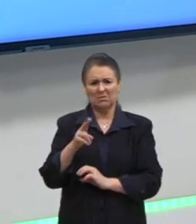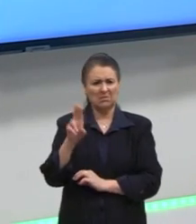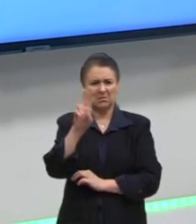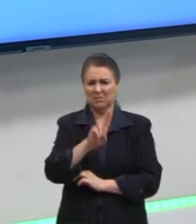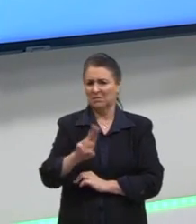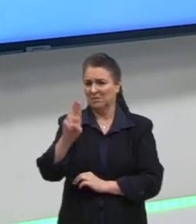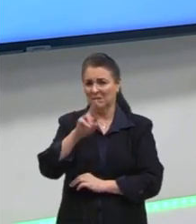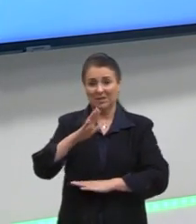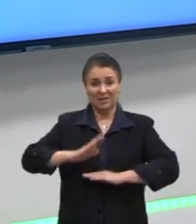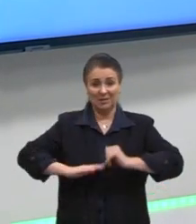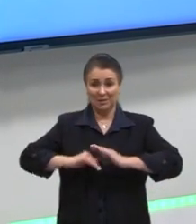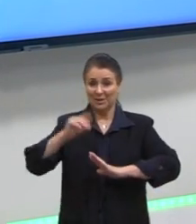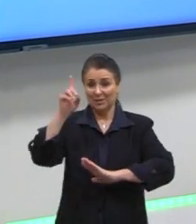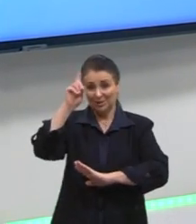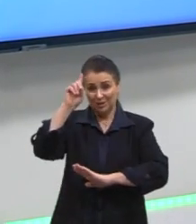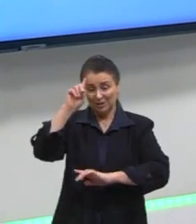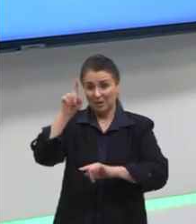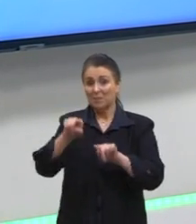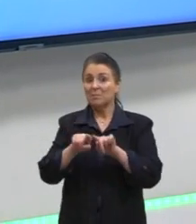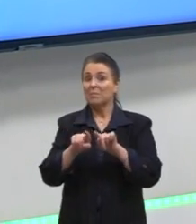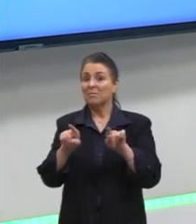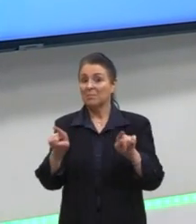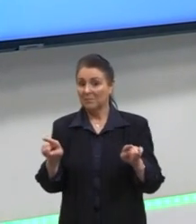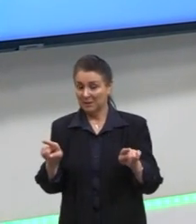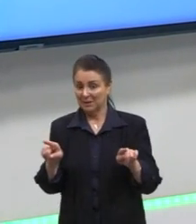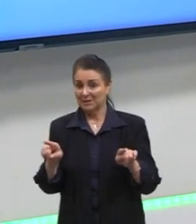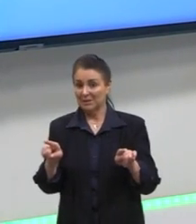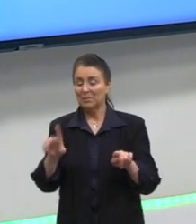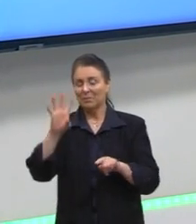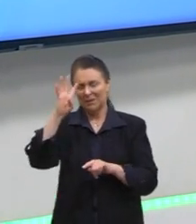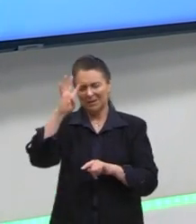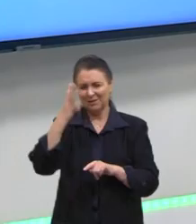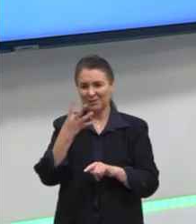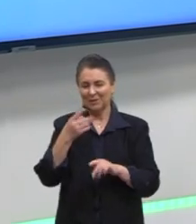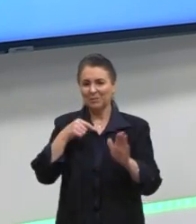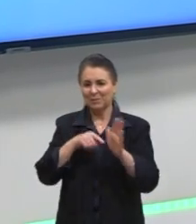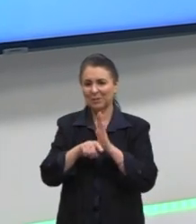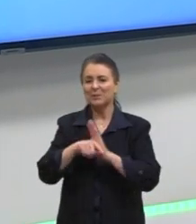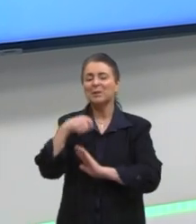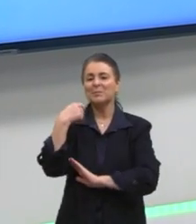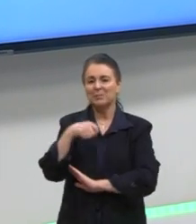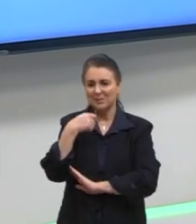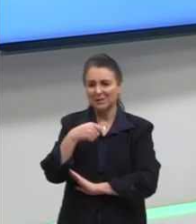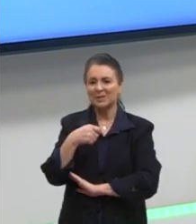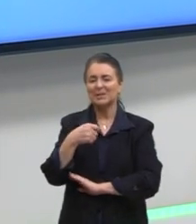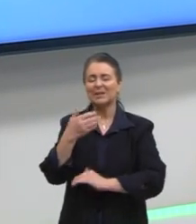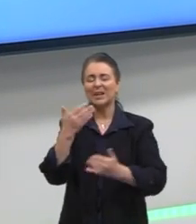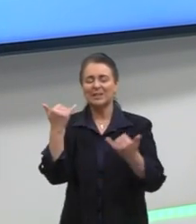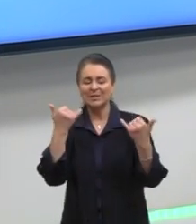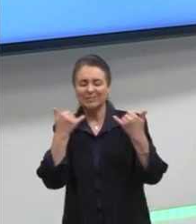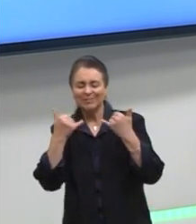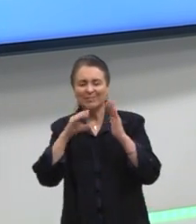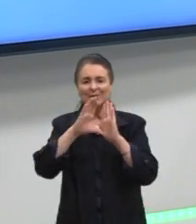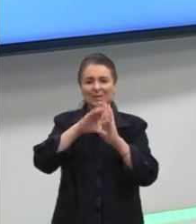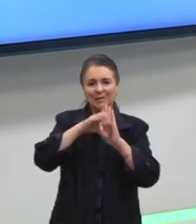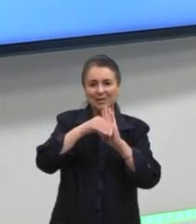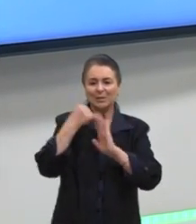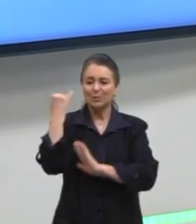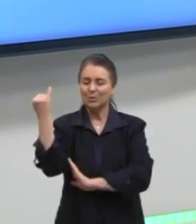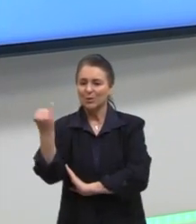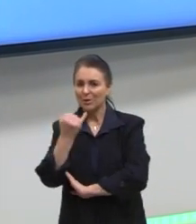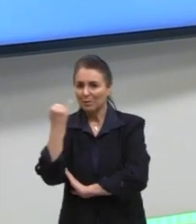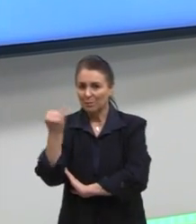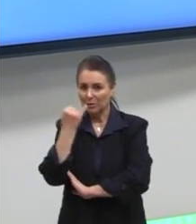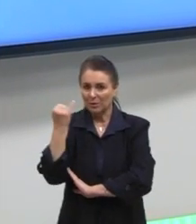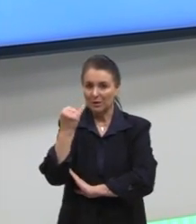prática no nosso dia a dia mas para resolver a questão a gente precisa de todos esses conceitos importantes da